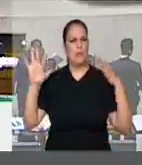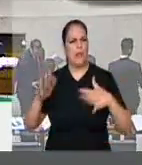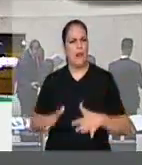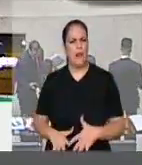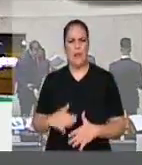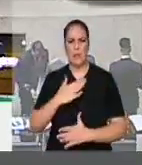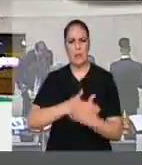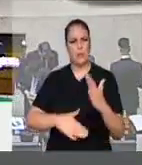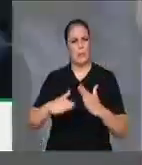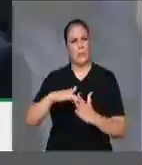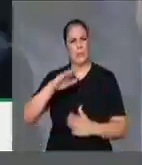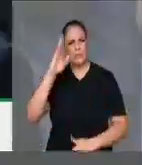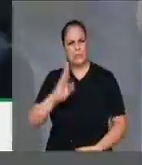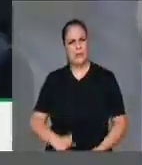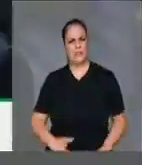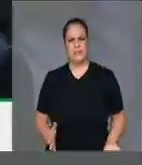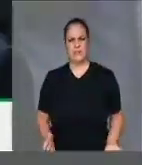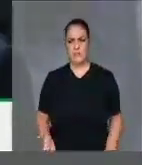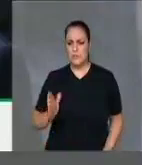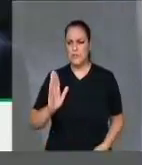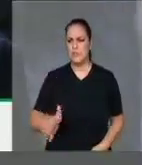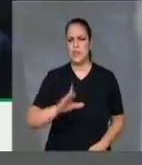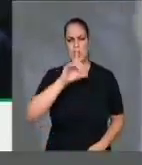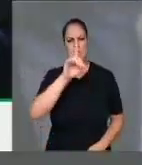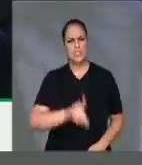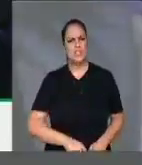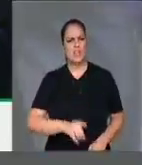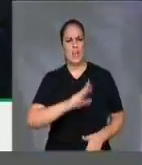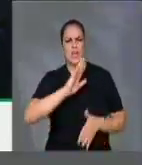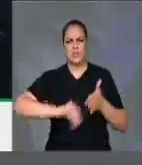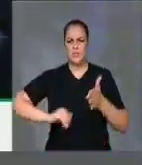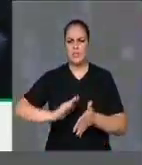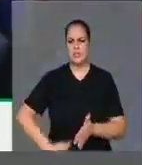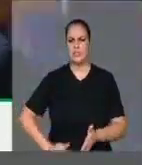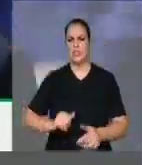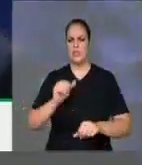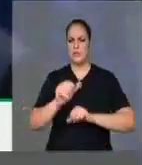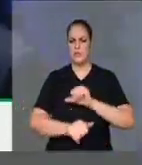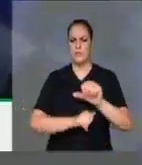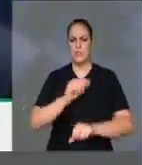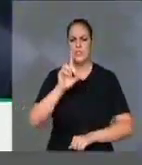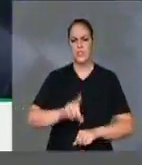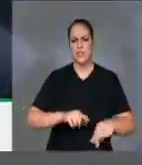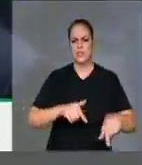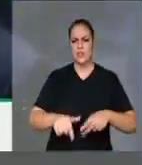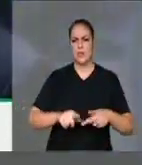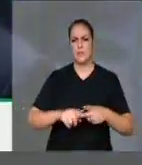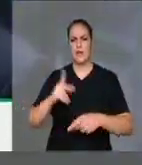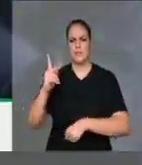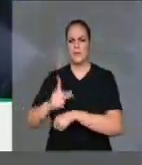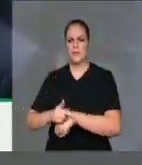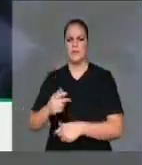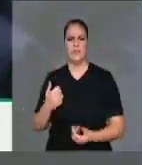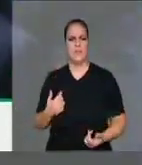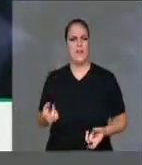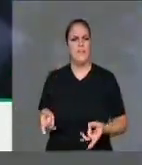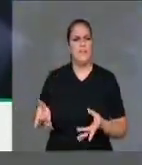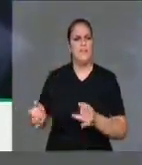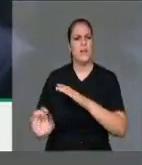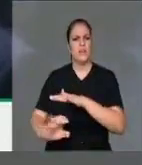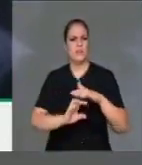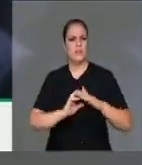Depois de avançar sobre os direitos dos trabalhadores na reforma trabalhista, na reforma da previdência, das privatizações criminosas,